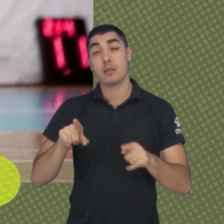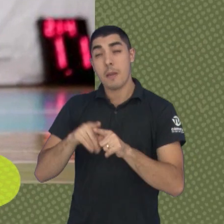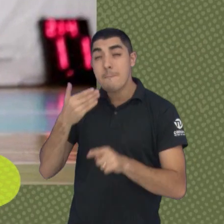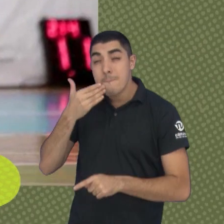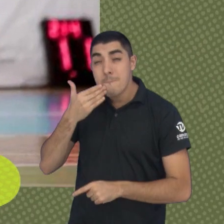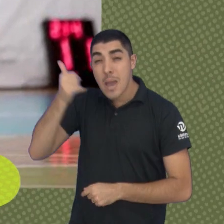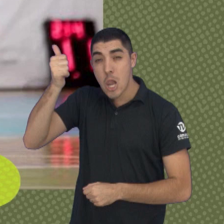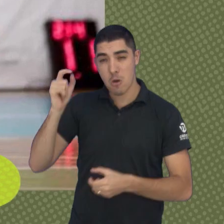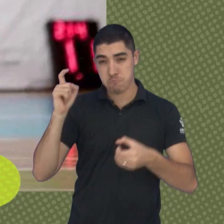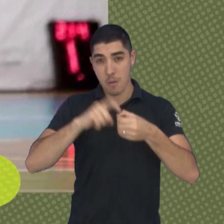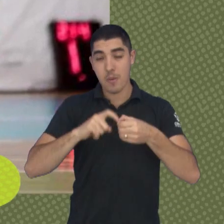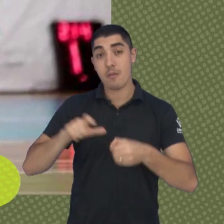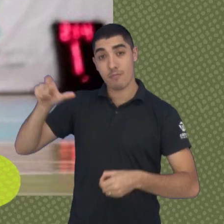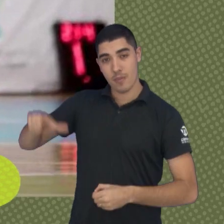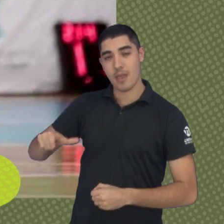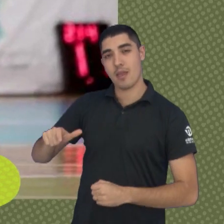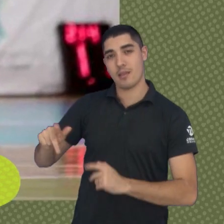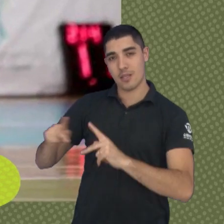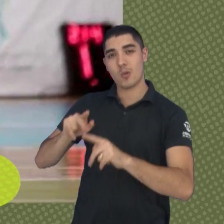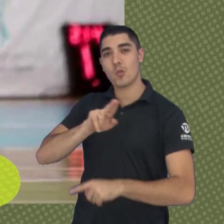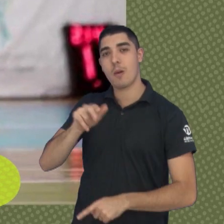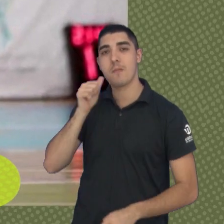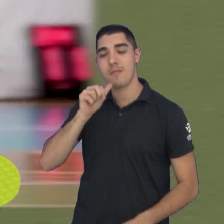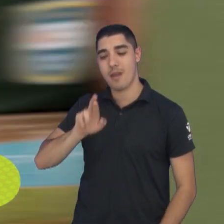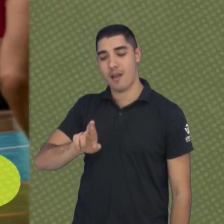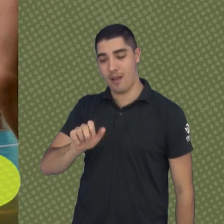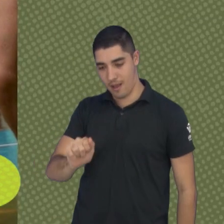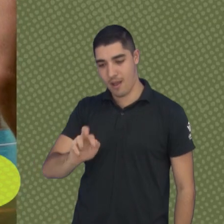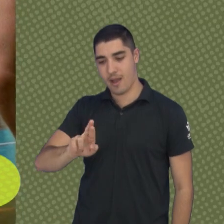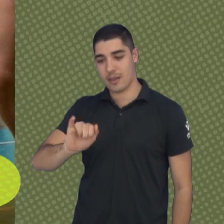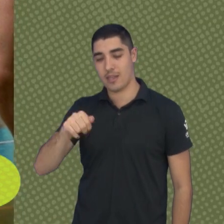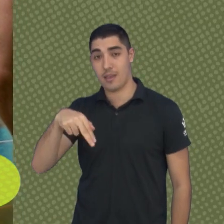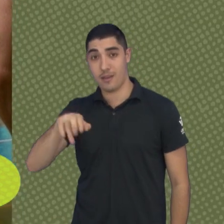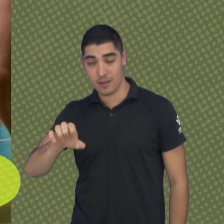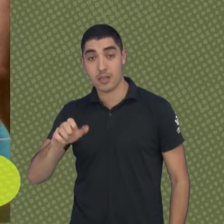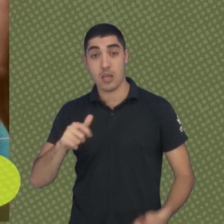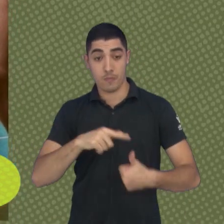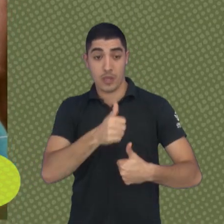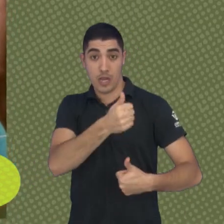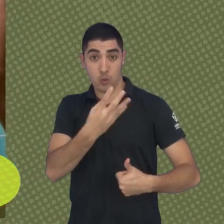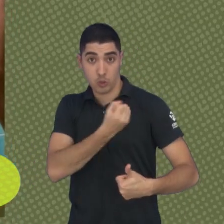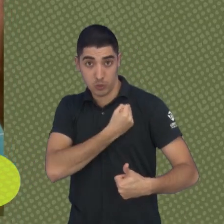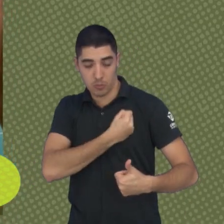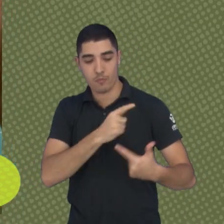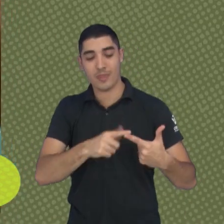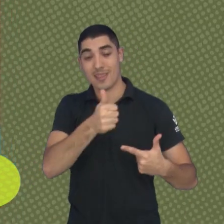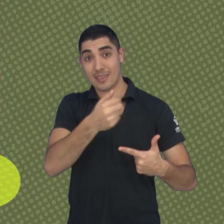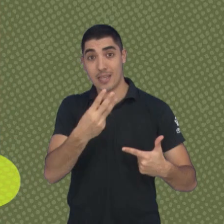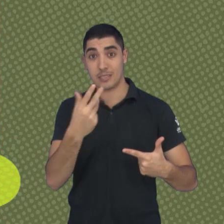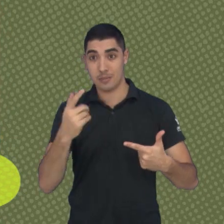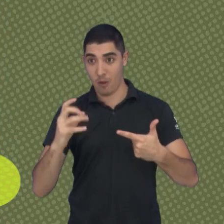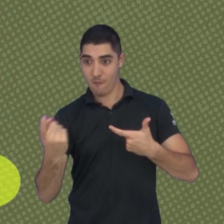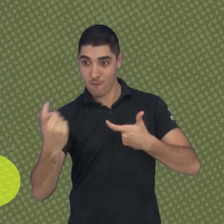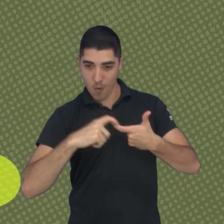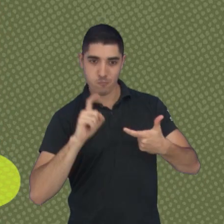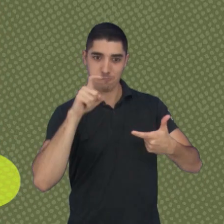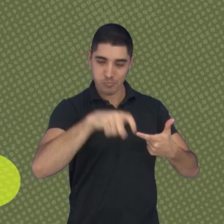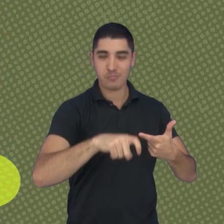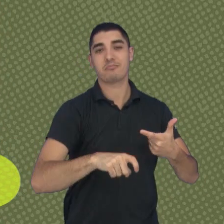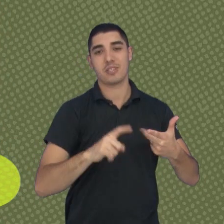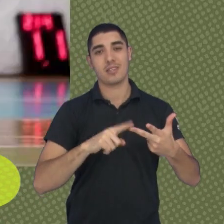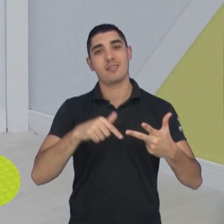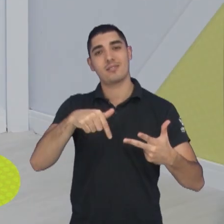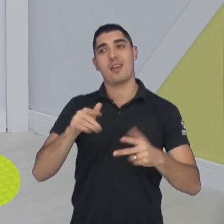foi a pivô do São José Ariane, que anotou um double-double com 14 pontos, 13 rebotes e 1 assistência na partida as meninas